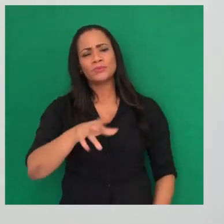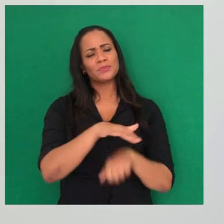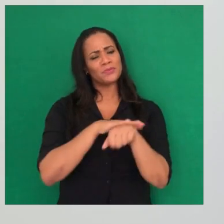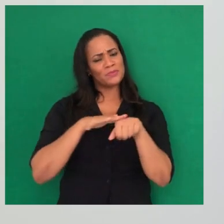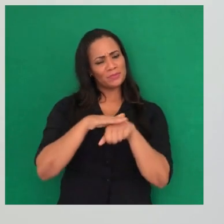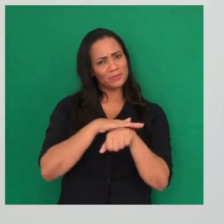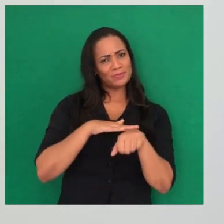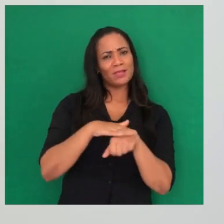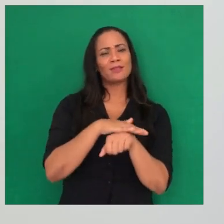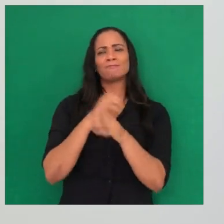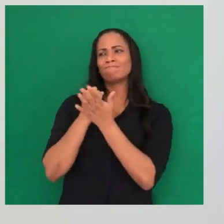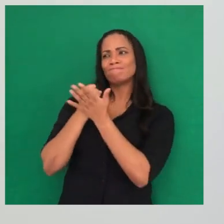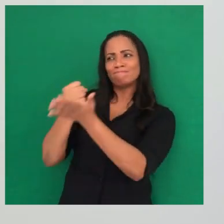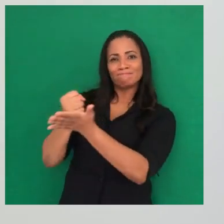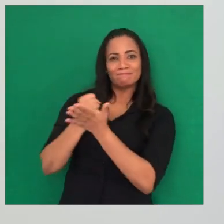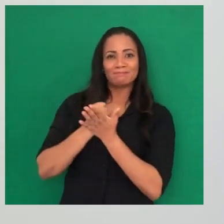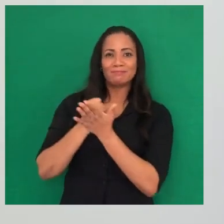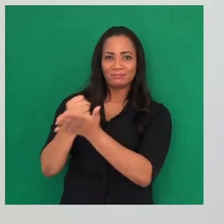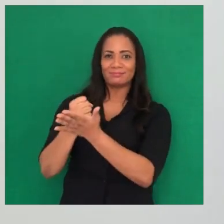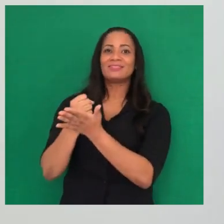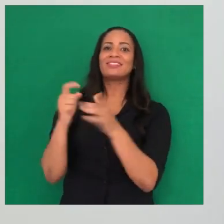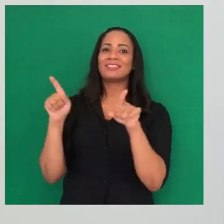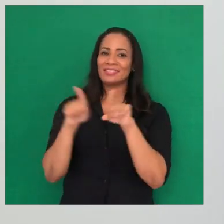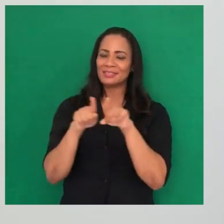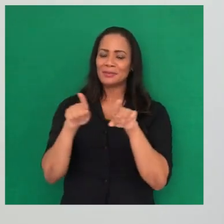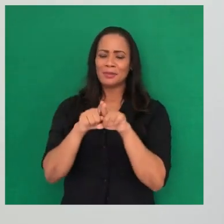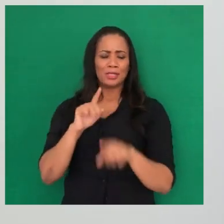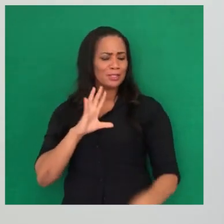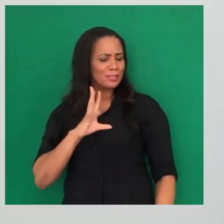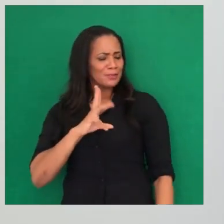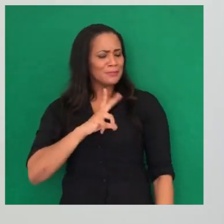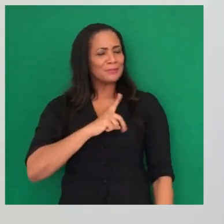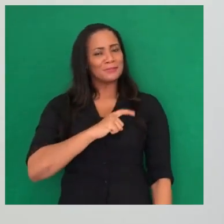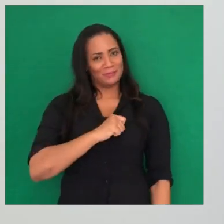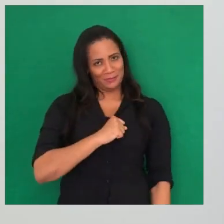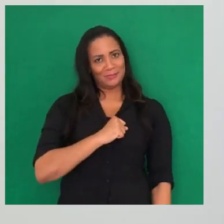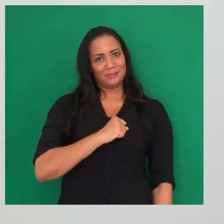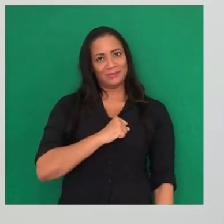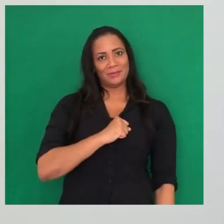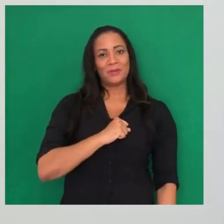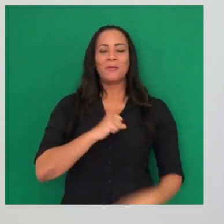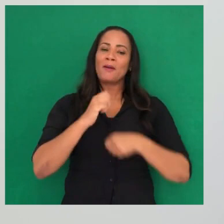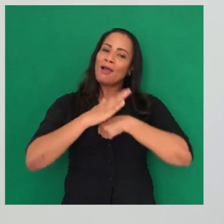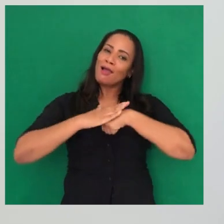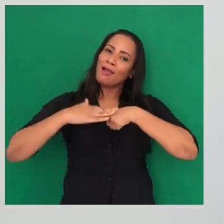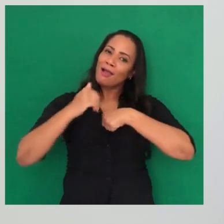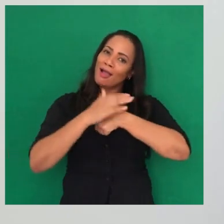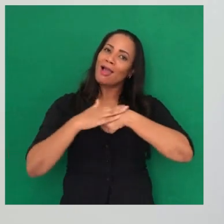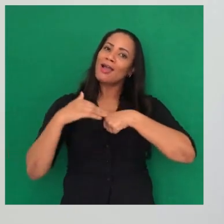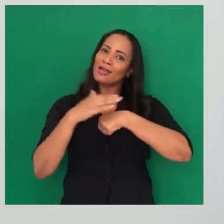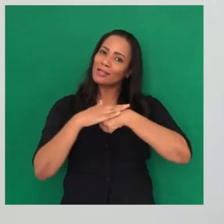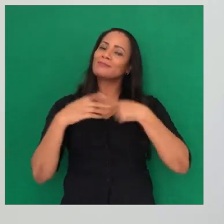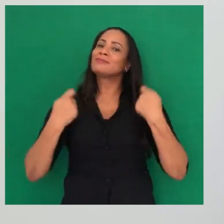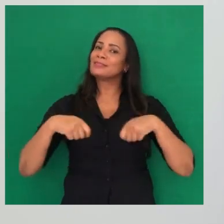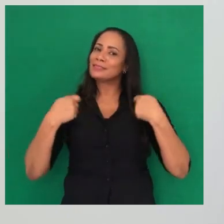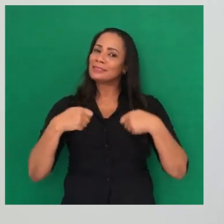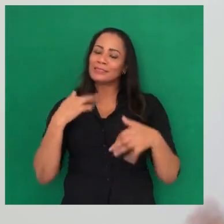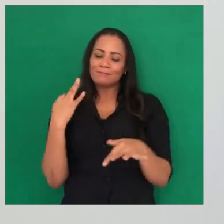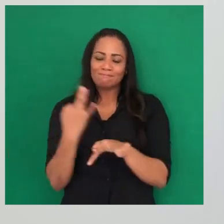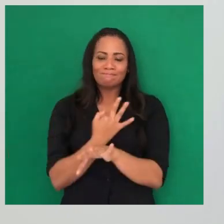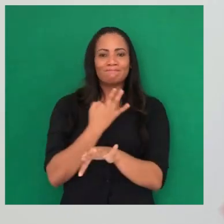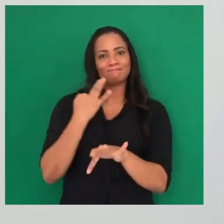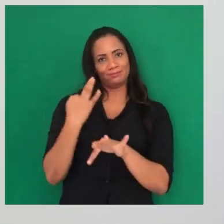conversando, se apoiando e citando o Chico Buarque, se amando. Porque também, sem um carinho, ninguém segura esse